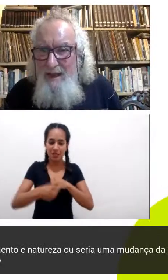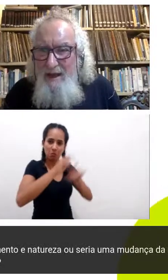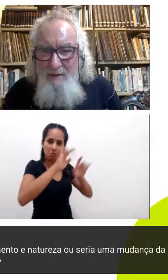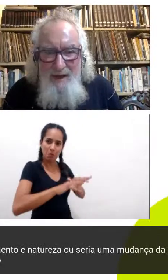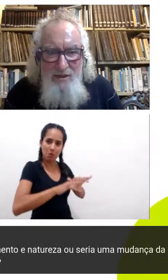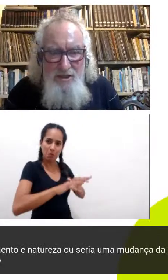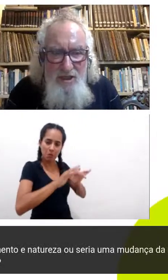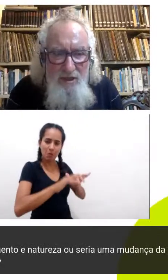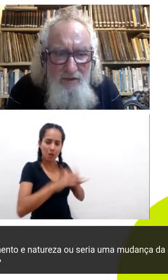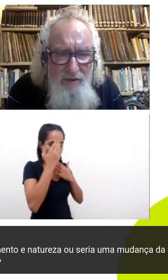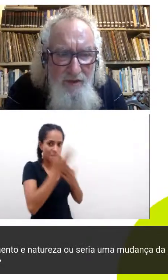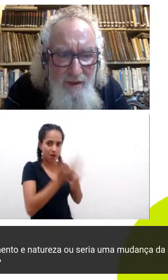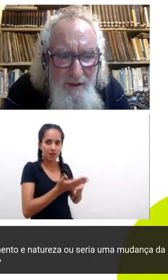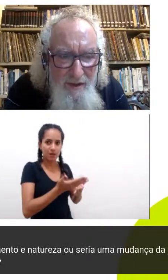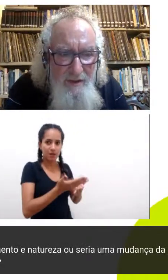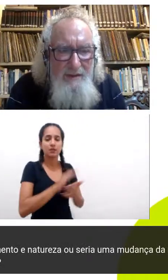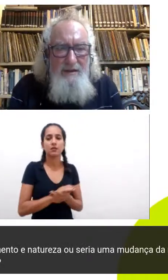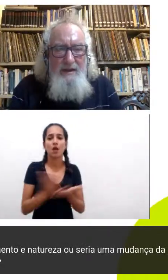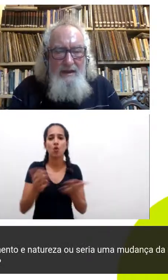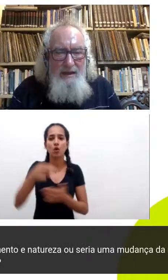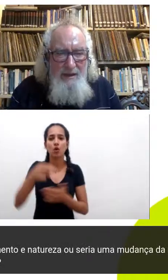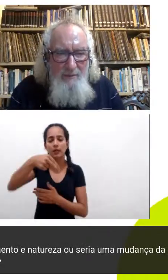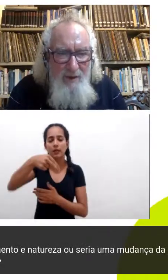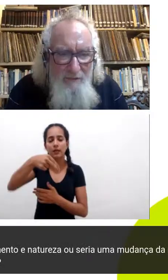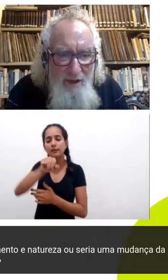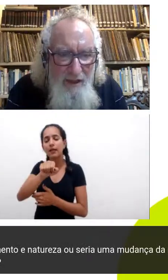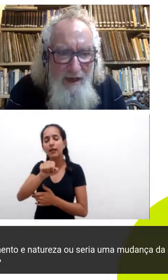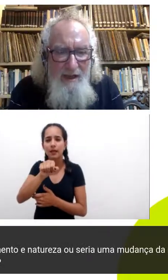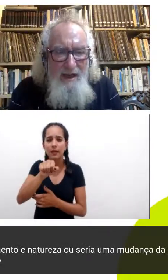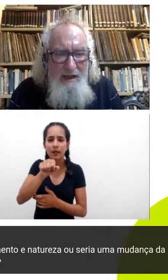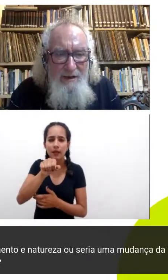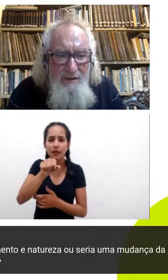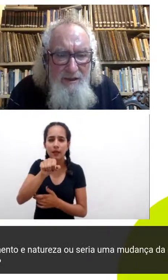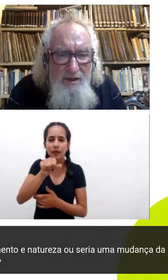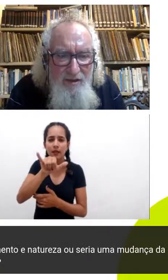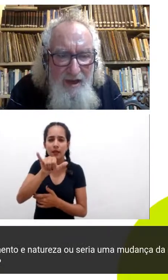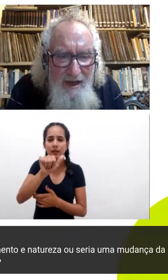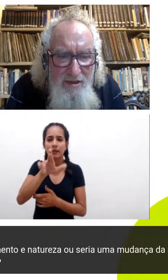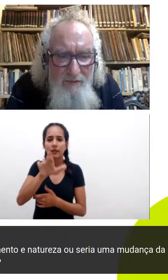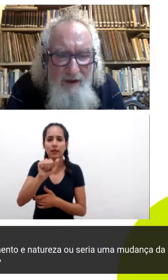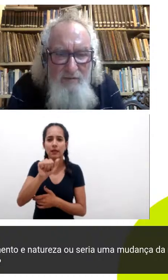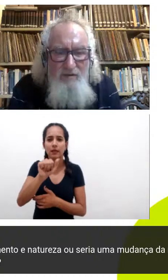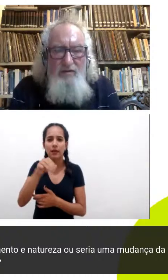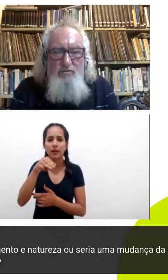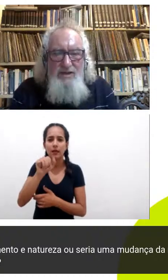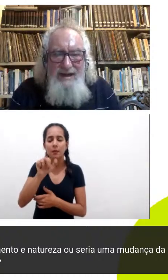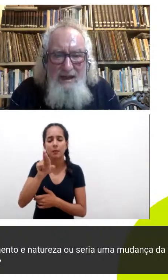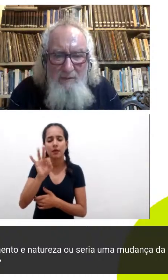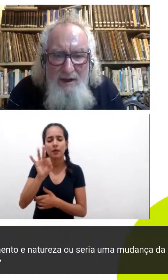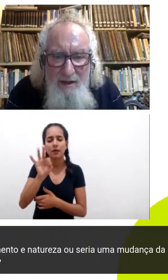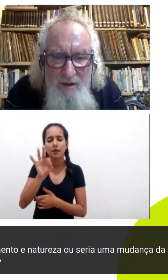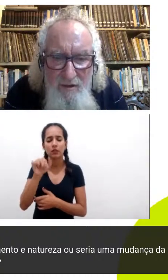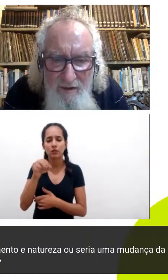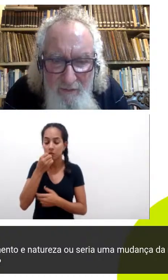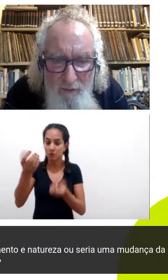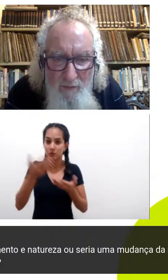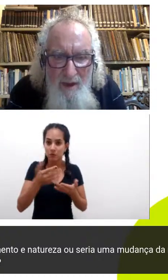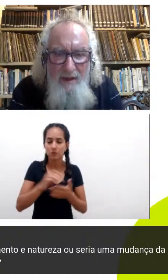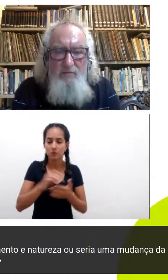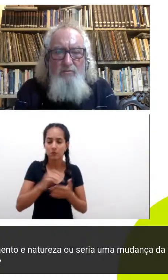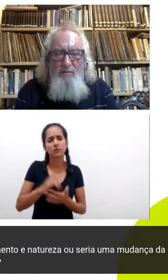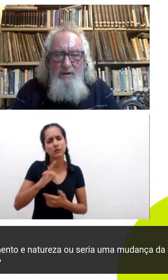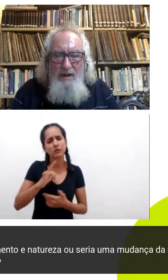Nayara Martins bem-vinda Nayara será que de fato existe um dilema entre